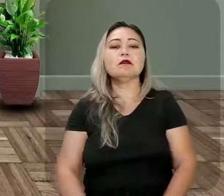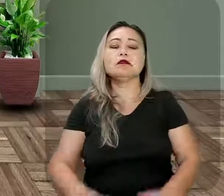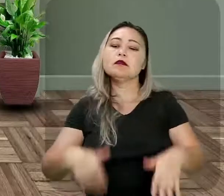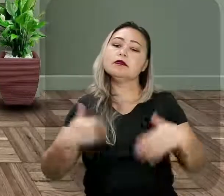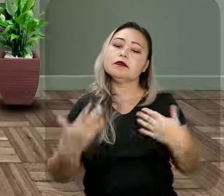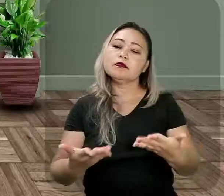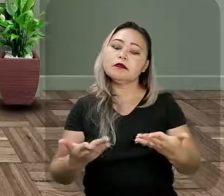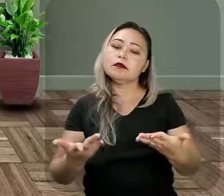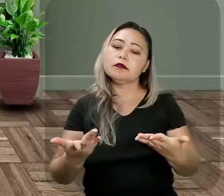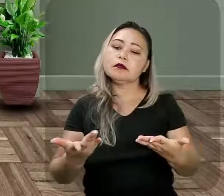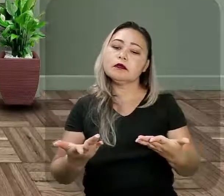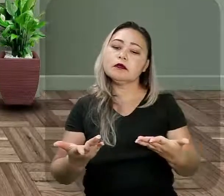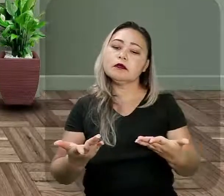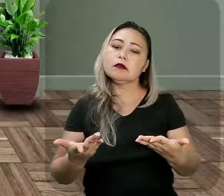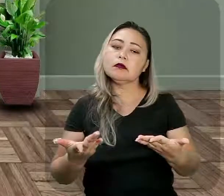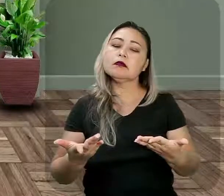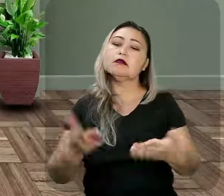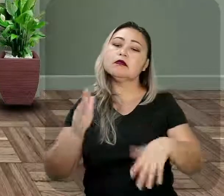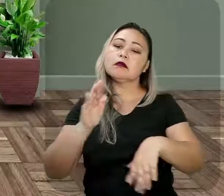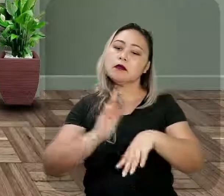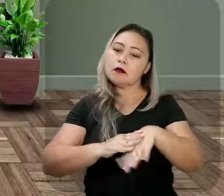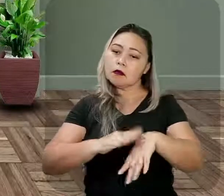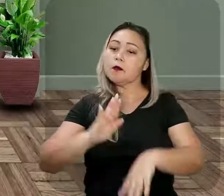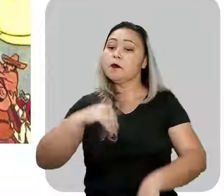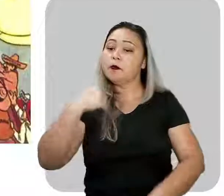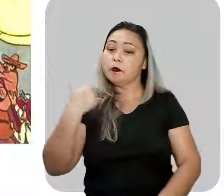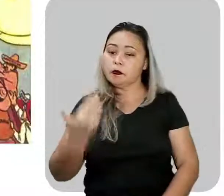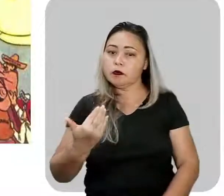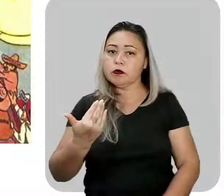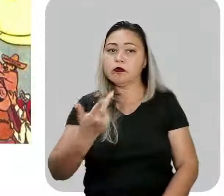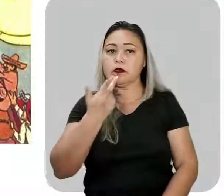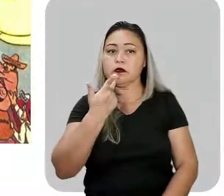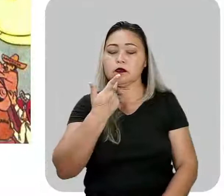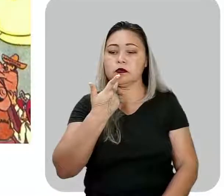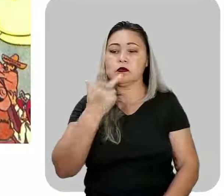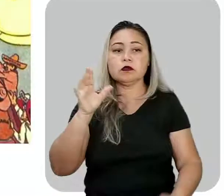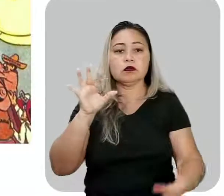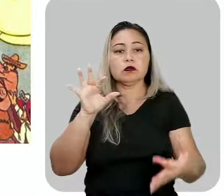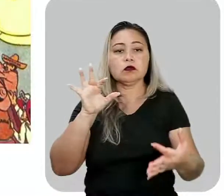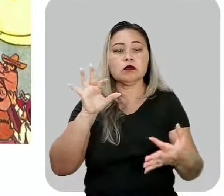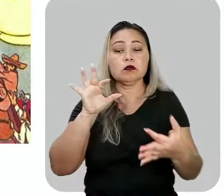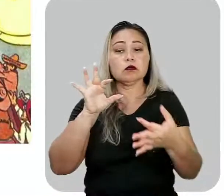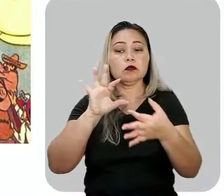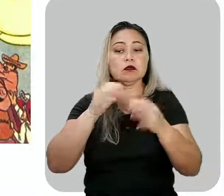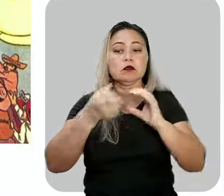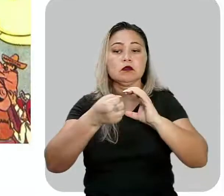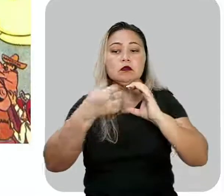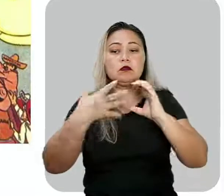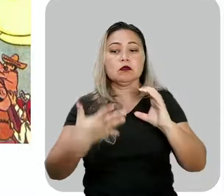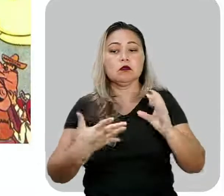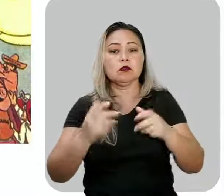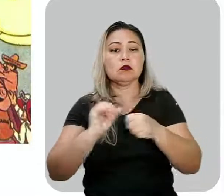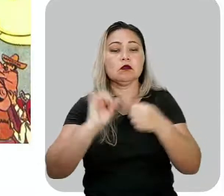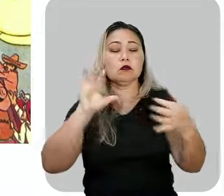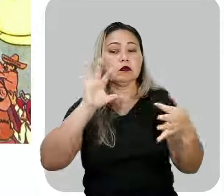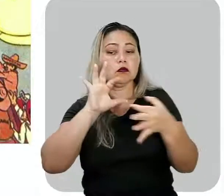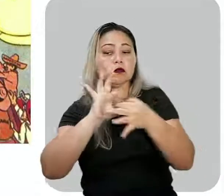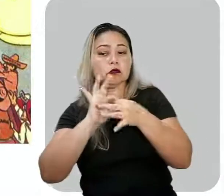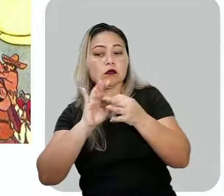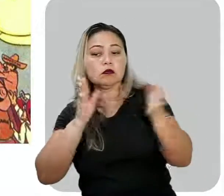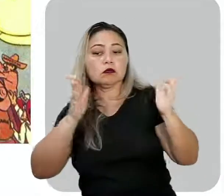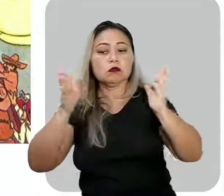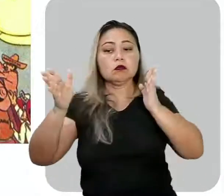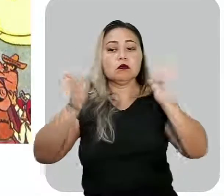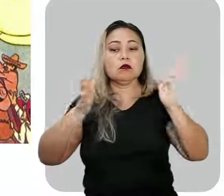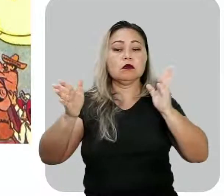E agora, nós vamos, então, mais um pouquinho, vamos falar sobre essa característica, né? Contextualizando